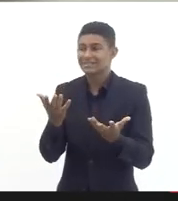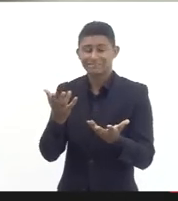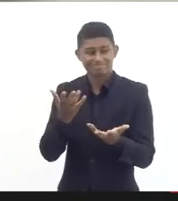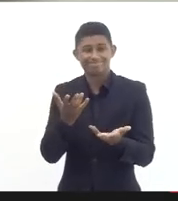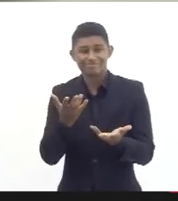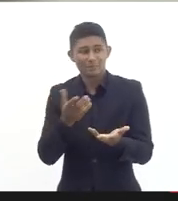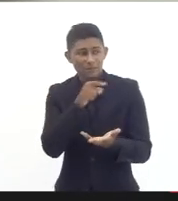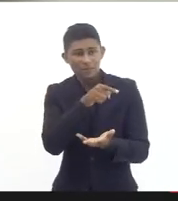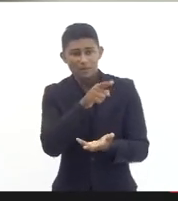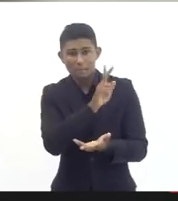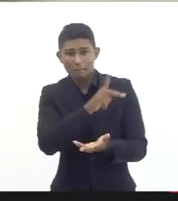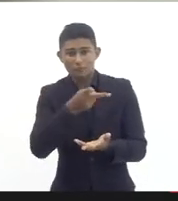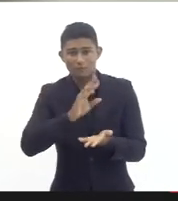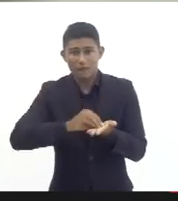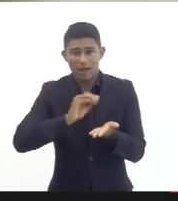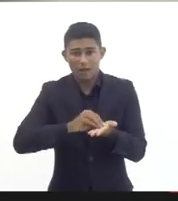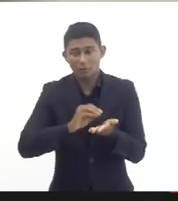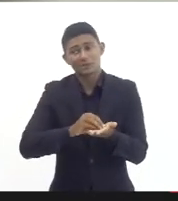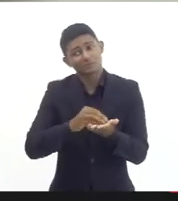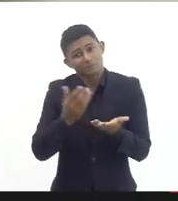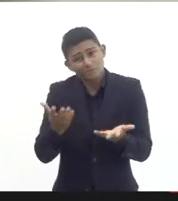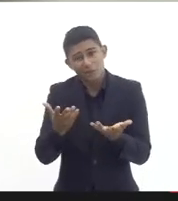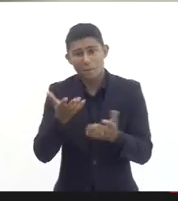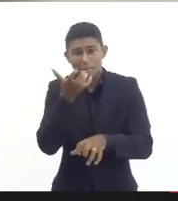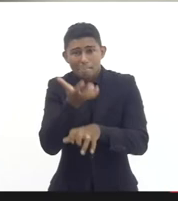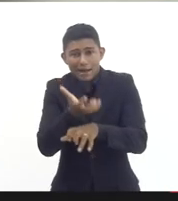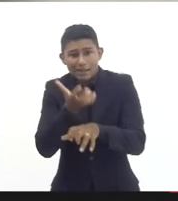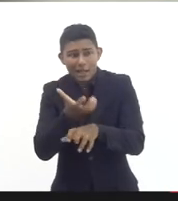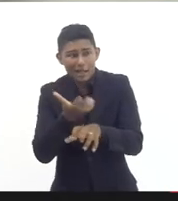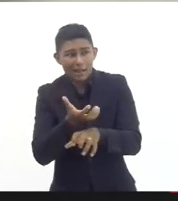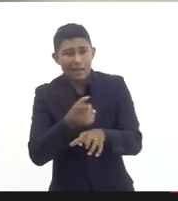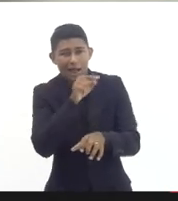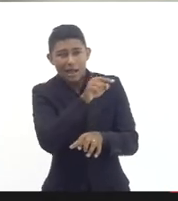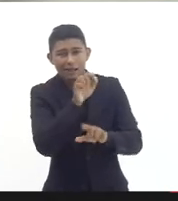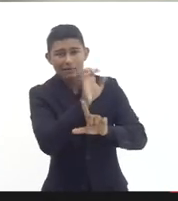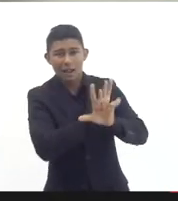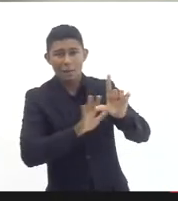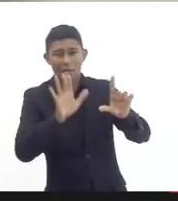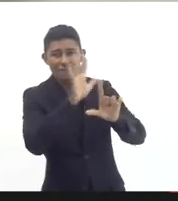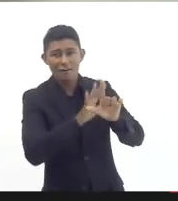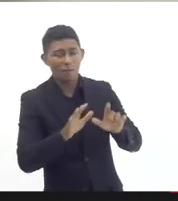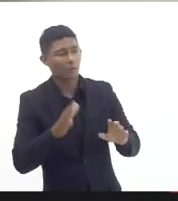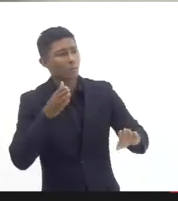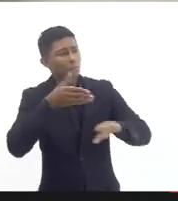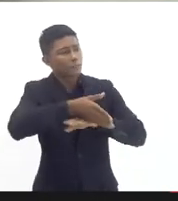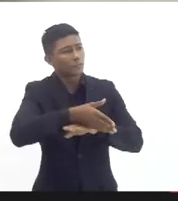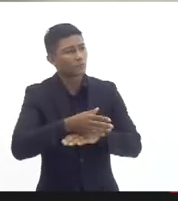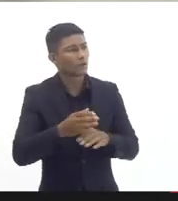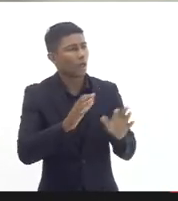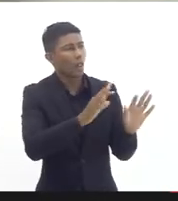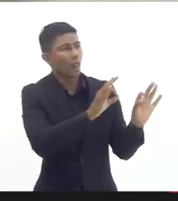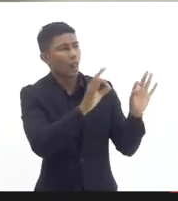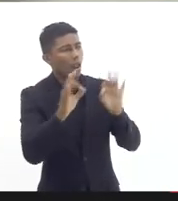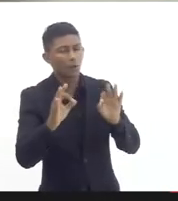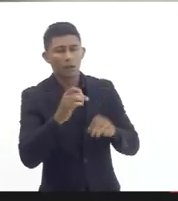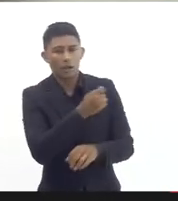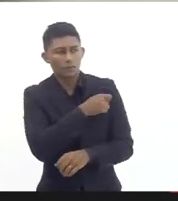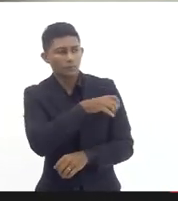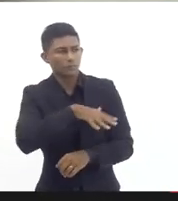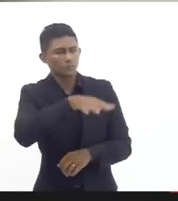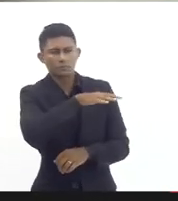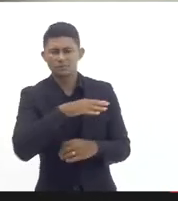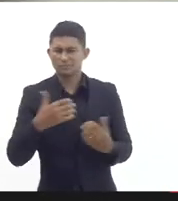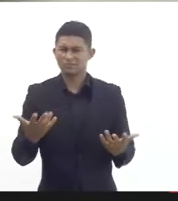profissionais para o ensino presencial nós então em função dessas informações desencontradas de cada escola